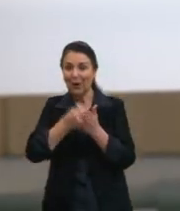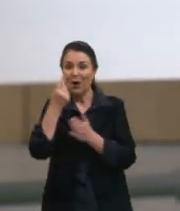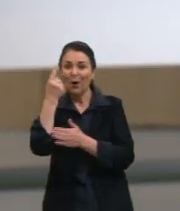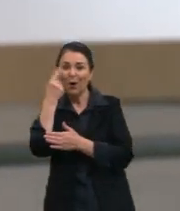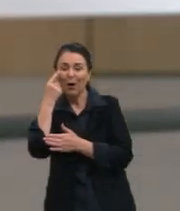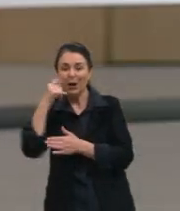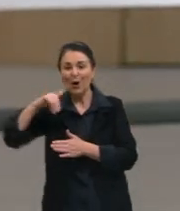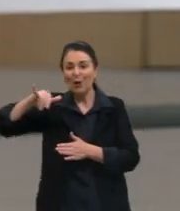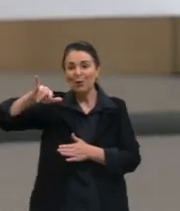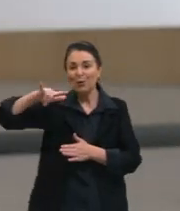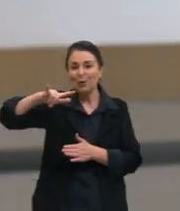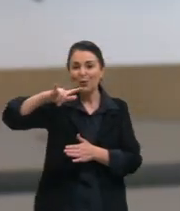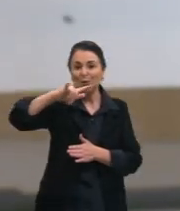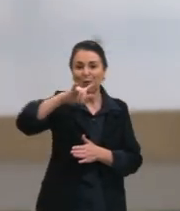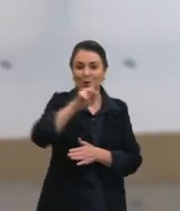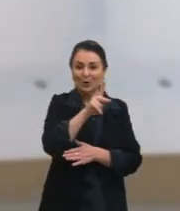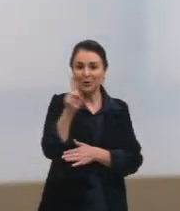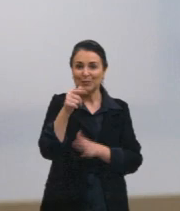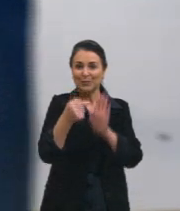obtenção